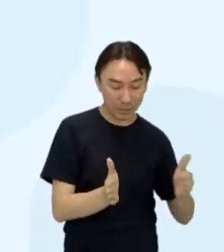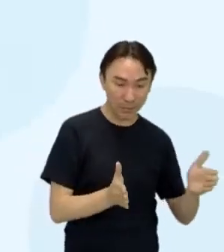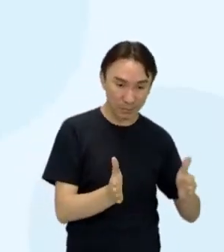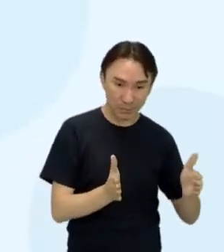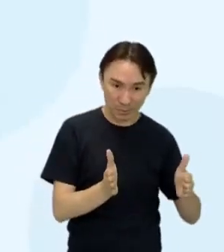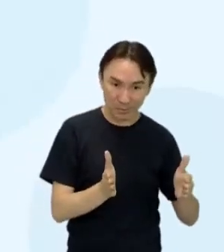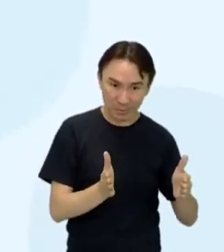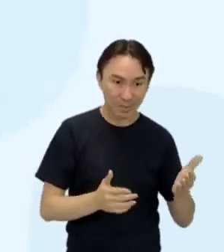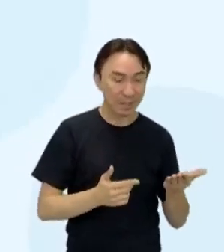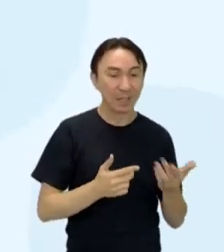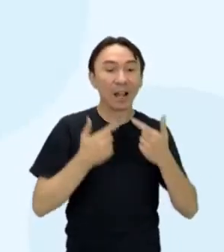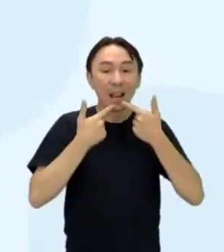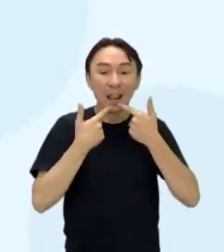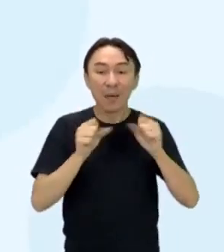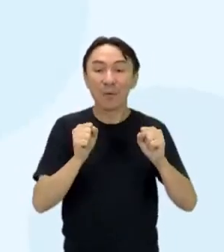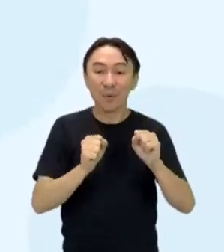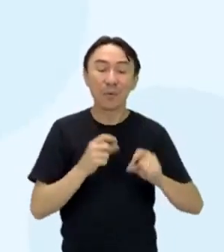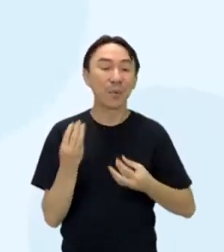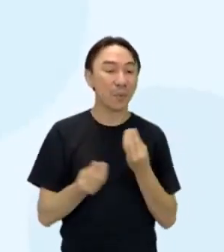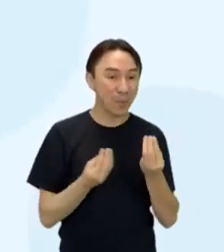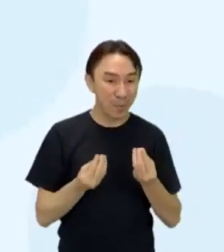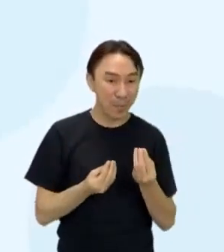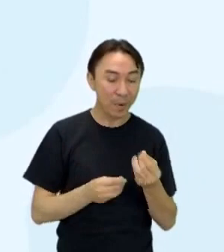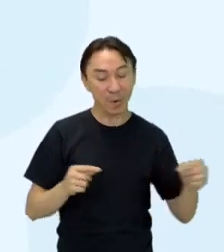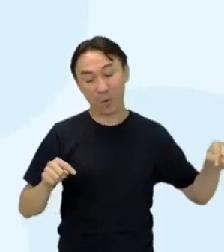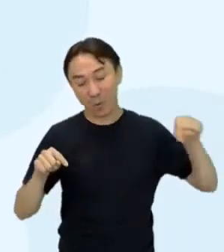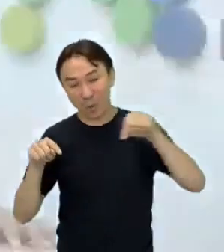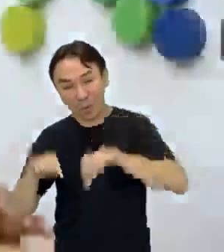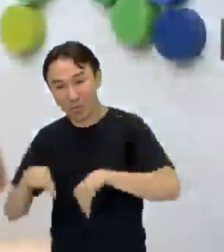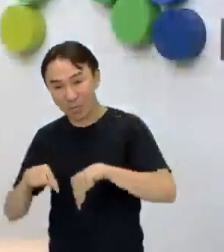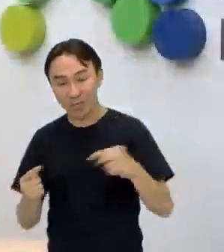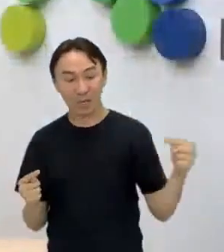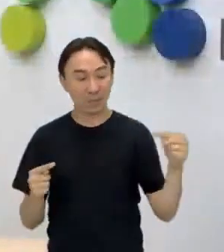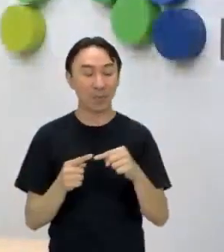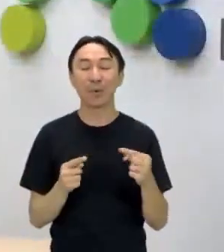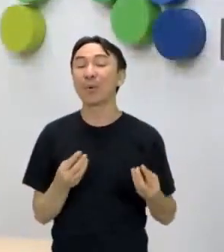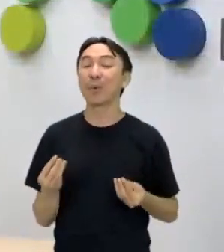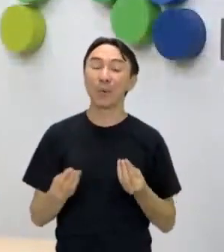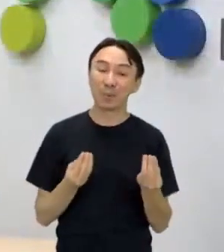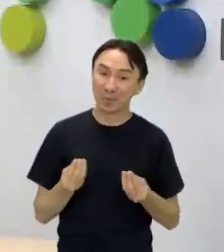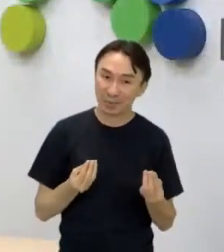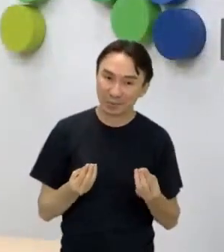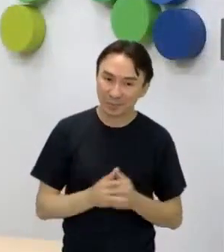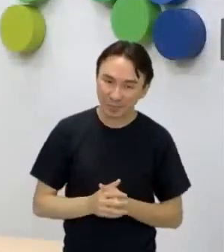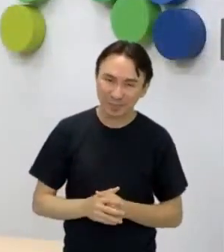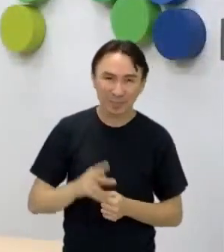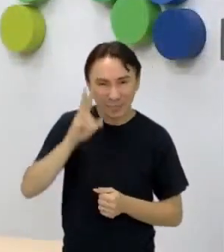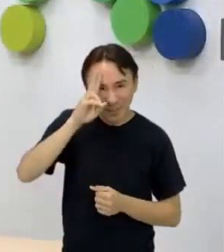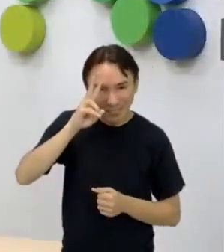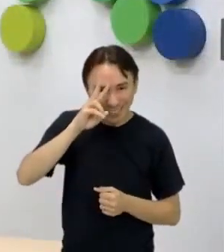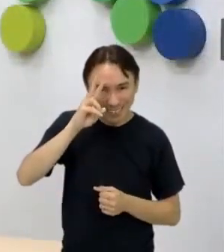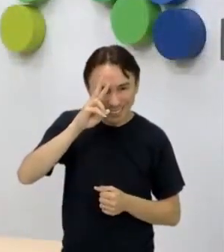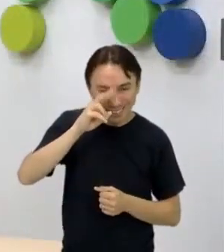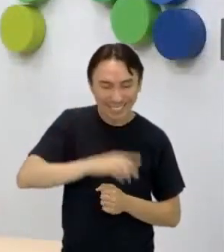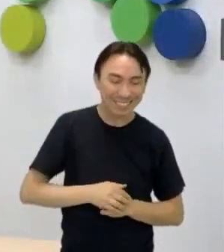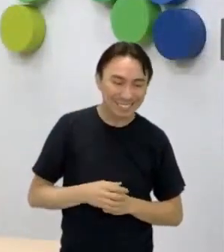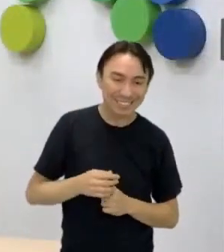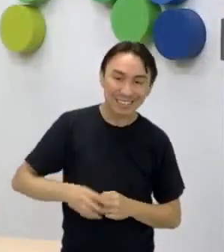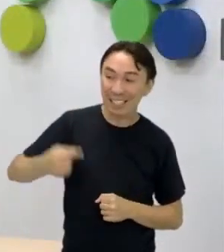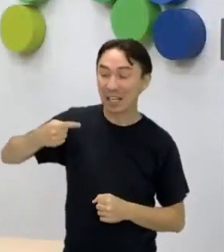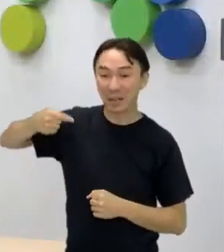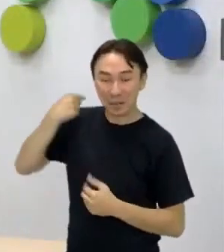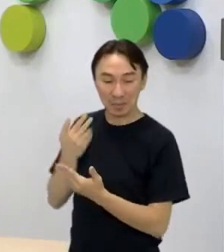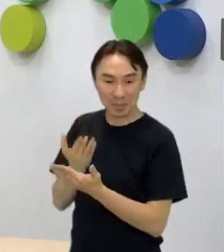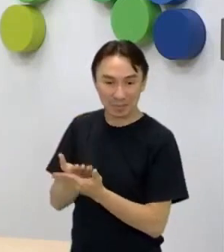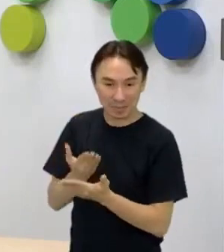correspondente atualmente. Então aí tem uma coisa legal. Eu lembro que na aula passada a gente falou sobre estrangeirismo, né? E no estrangeirismo